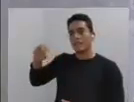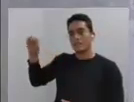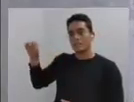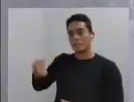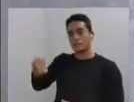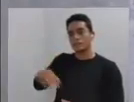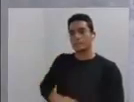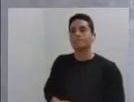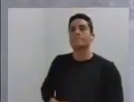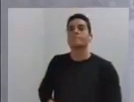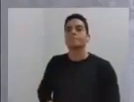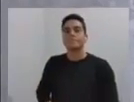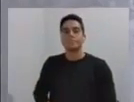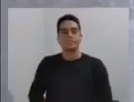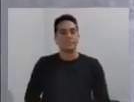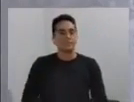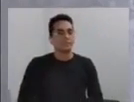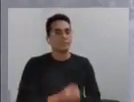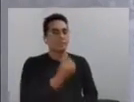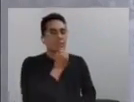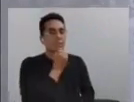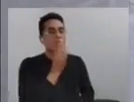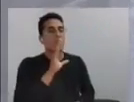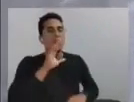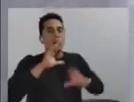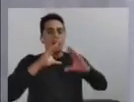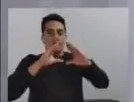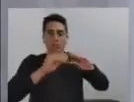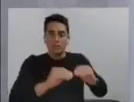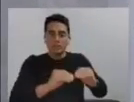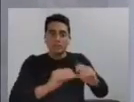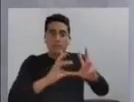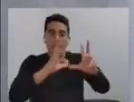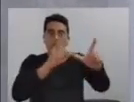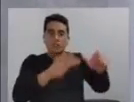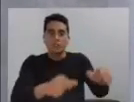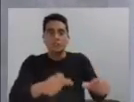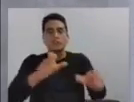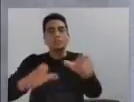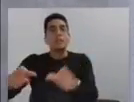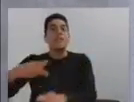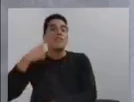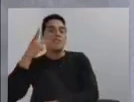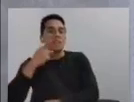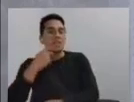Boa noite a todos, senhores vereadores, público presente.